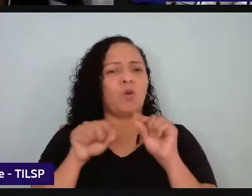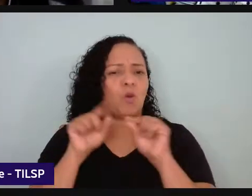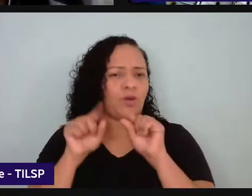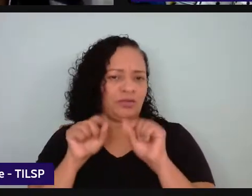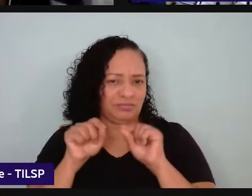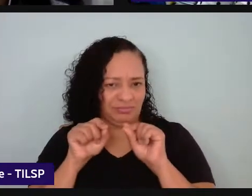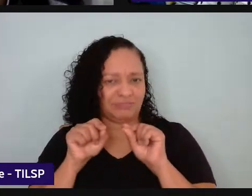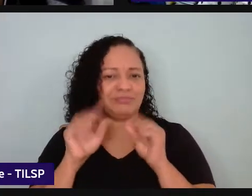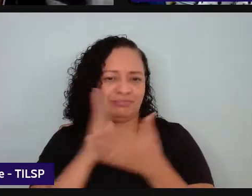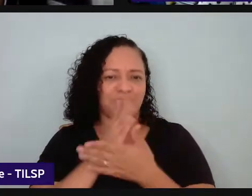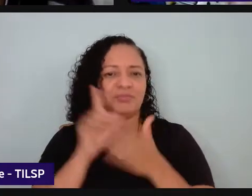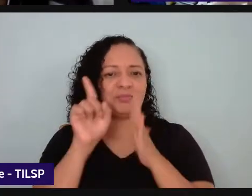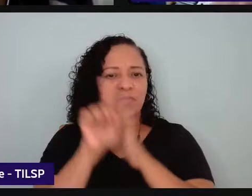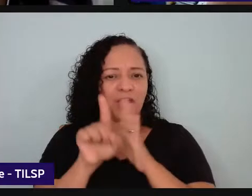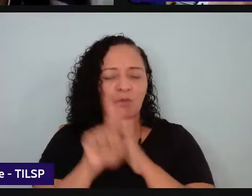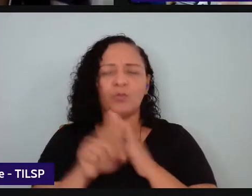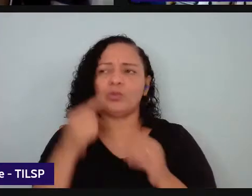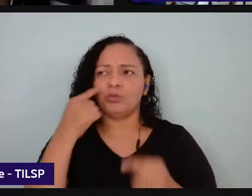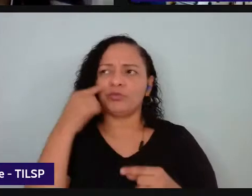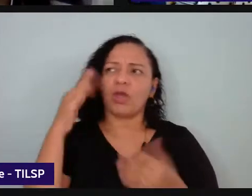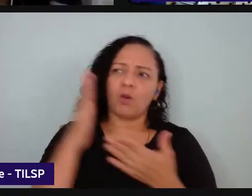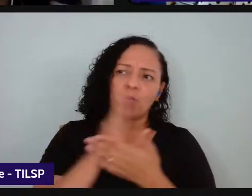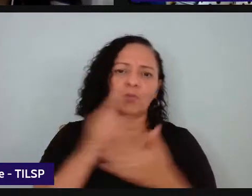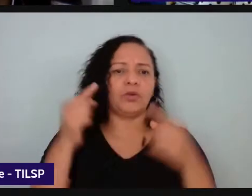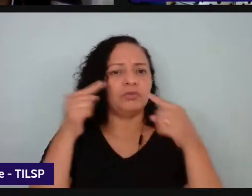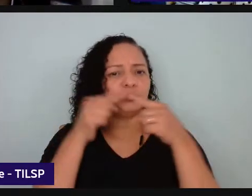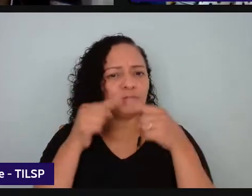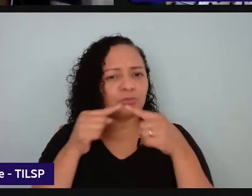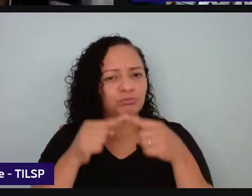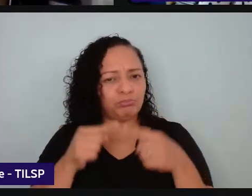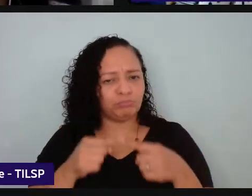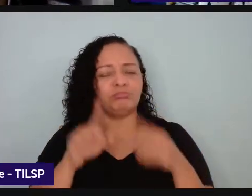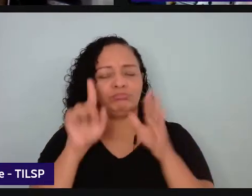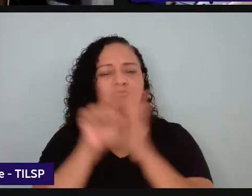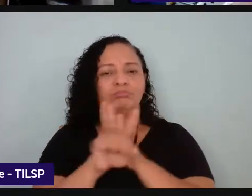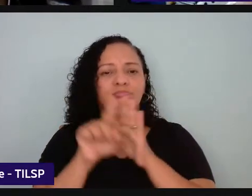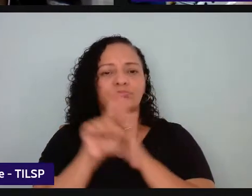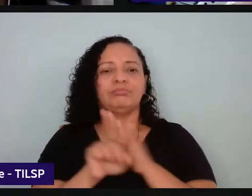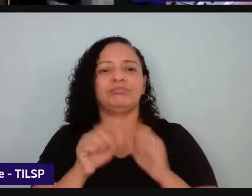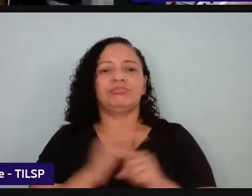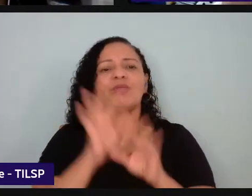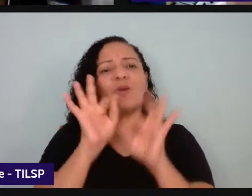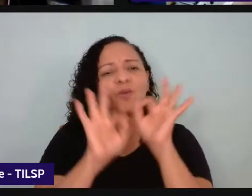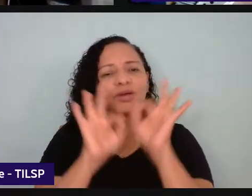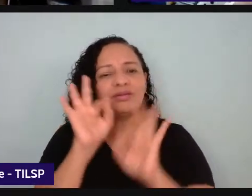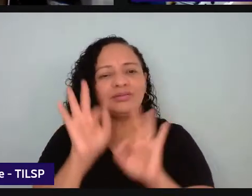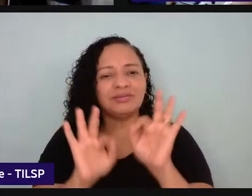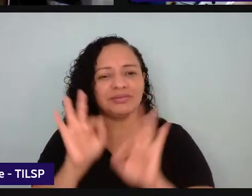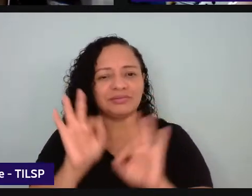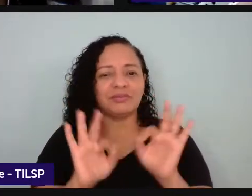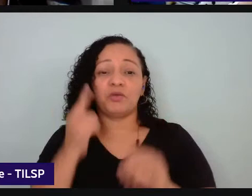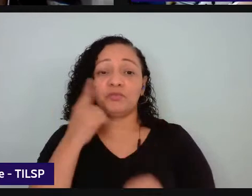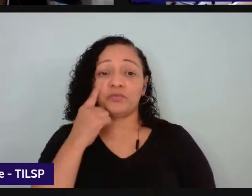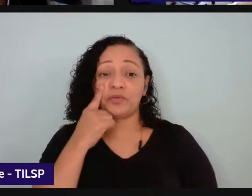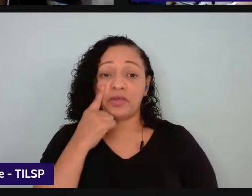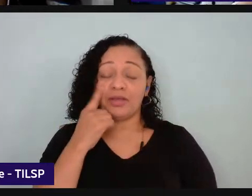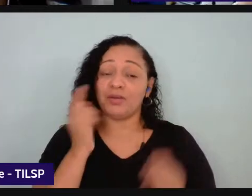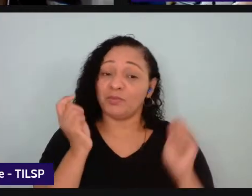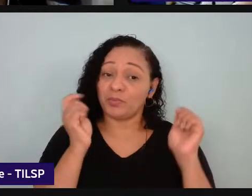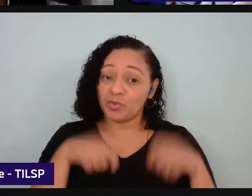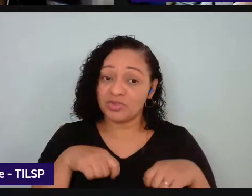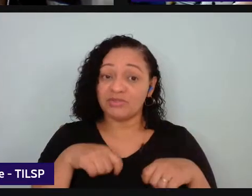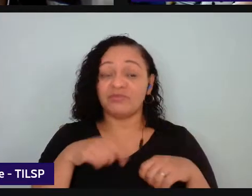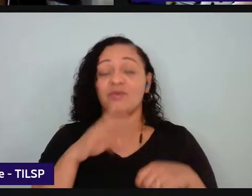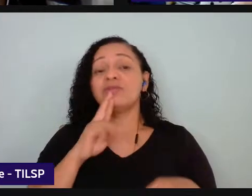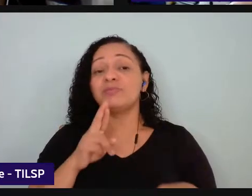porque eu vi que tinha uma cadência uma coerência na discussão mas vamos tentar dar conta de todas nós temos até 11h30